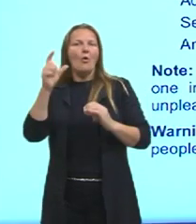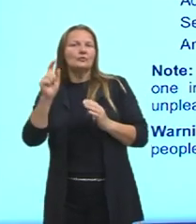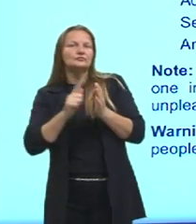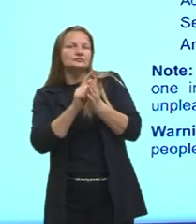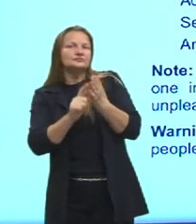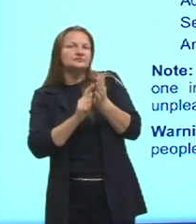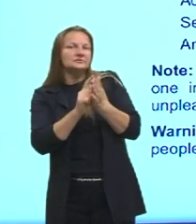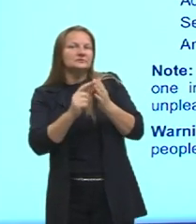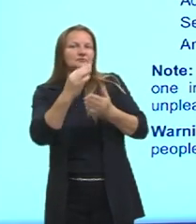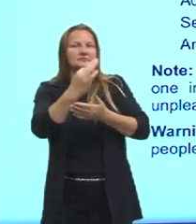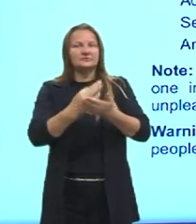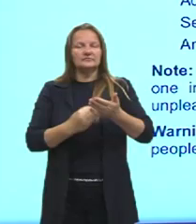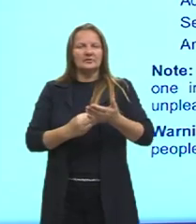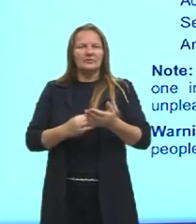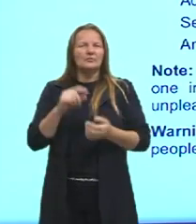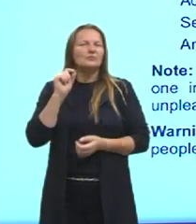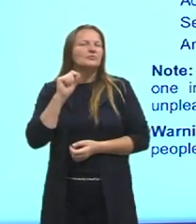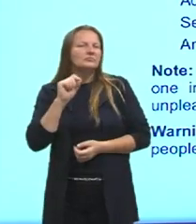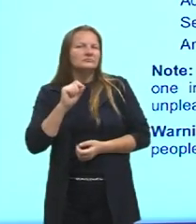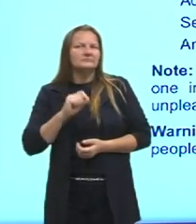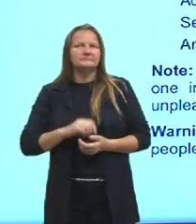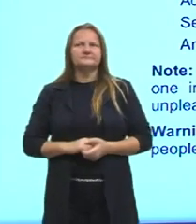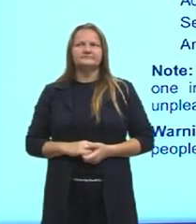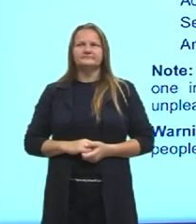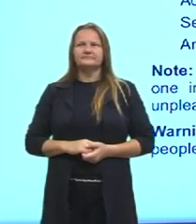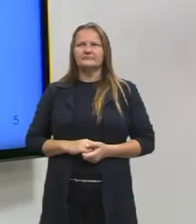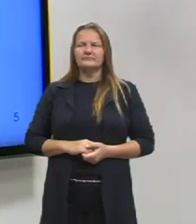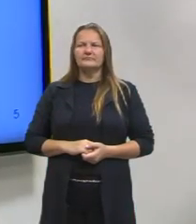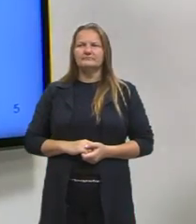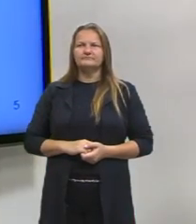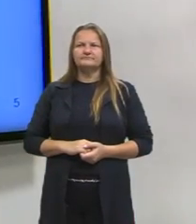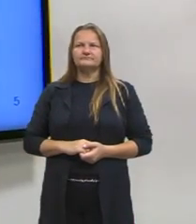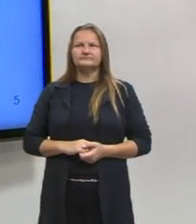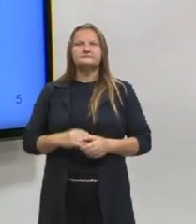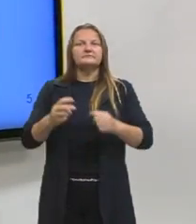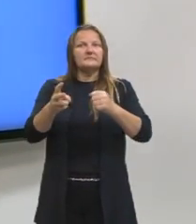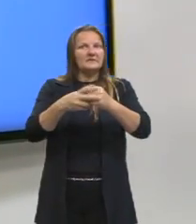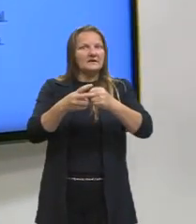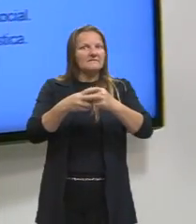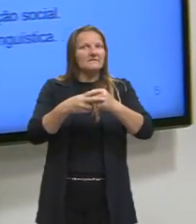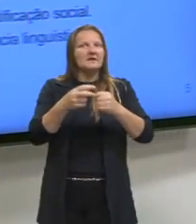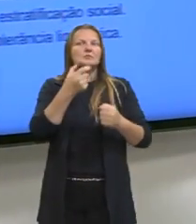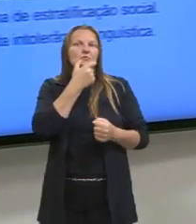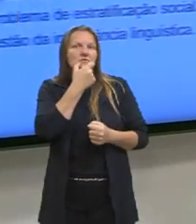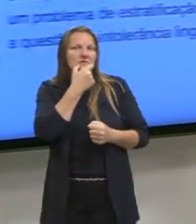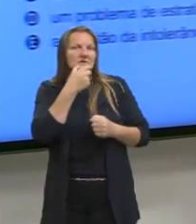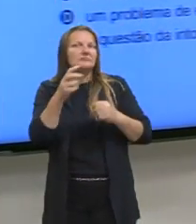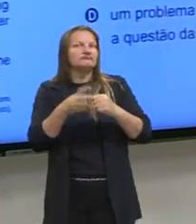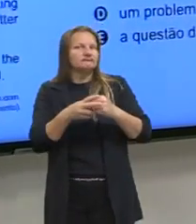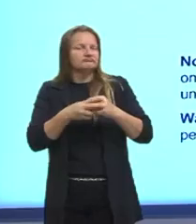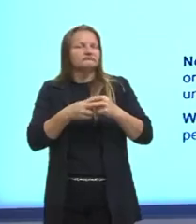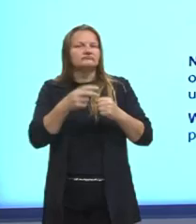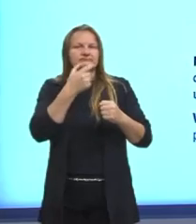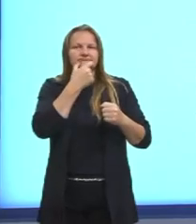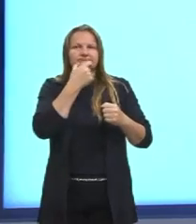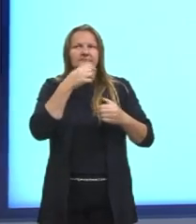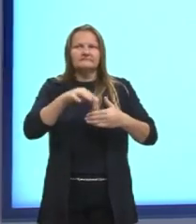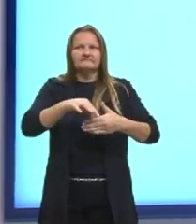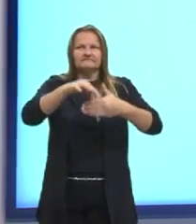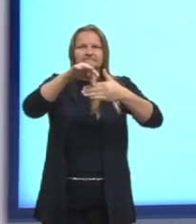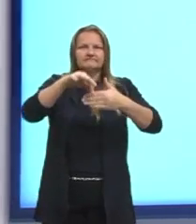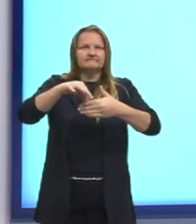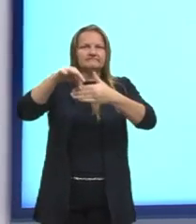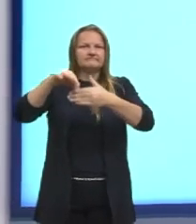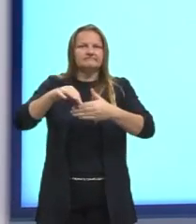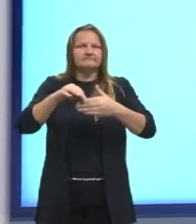textual. E aí eu tenho que observar o seguinte, que eu tenho verbos em inglês, e esses verbos, eles se destacam aqui como